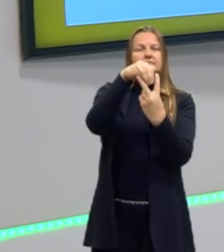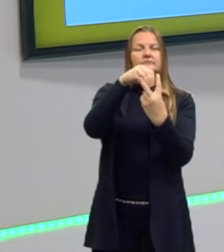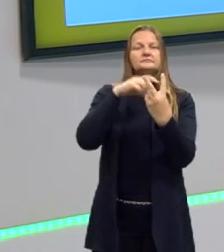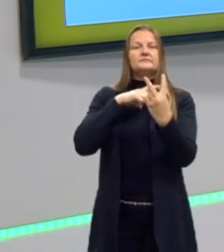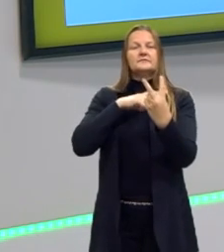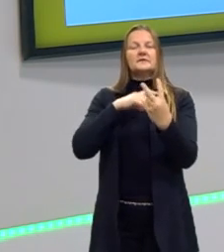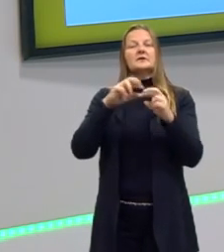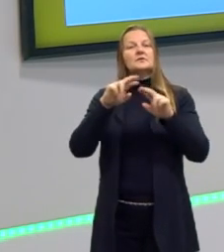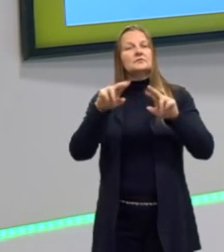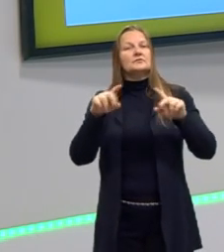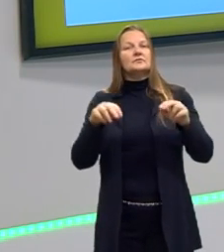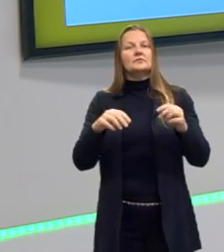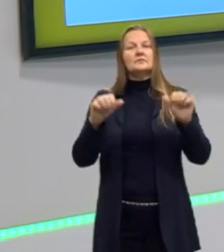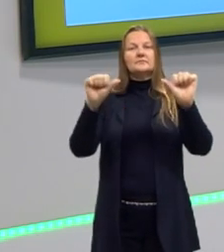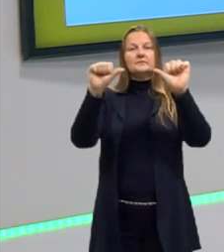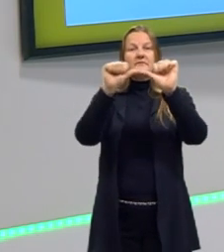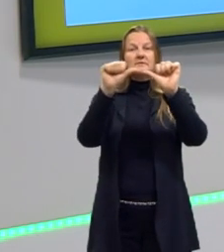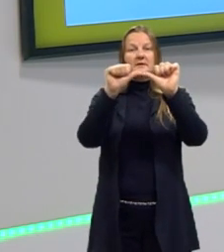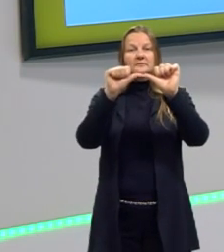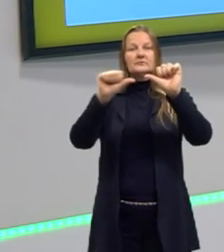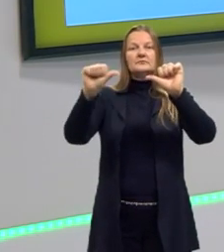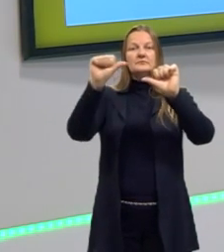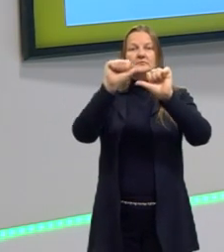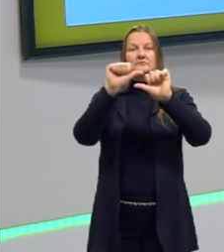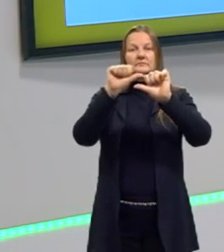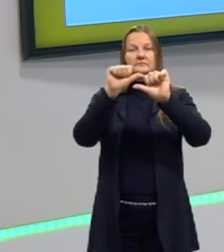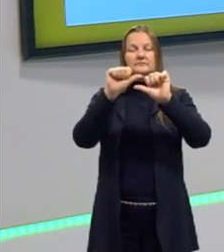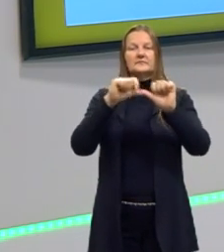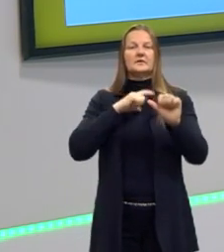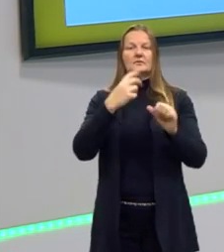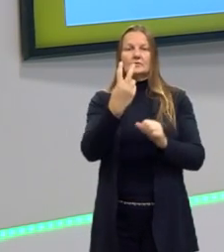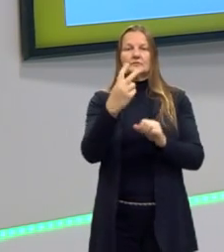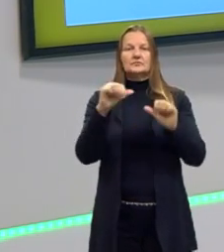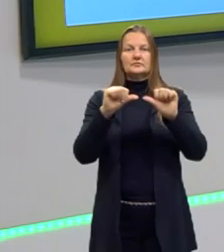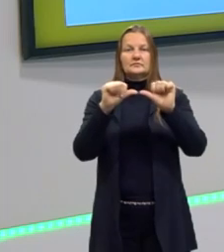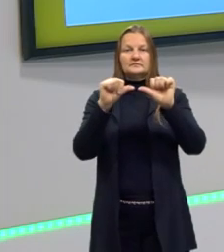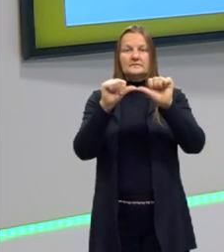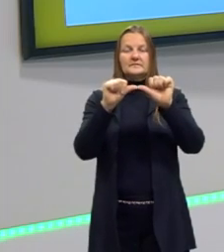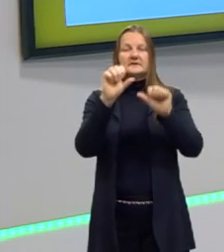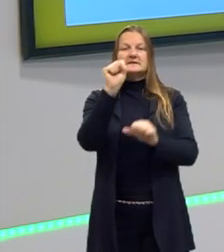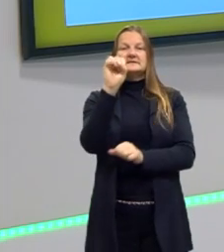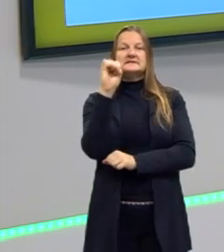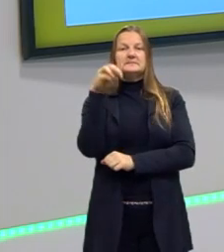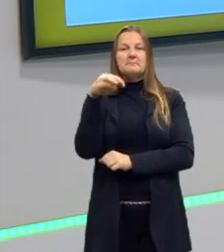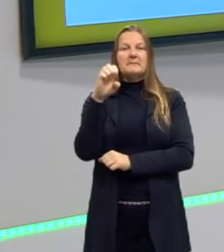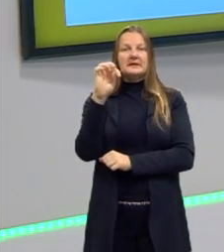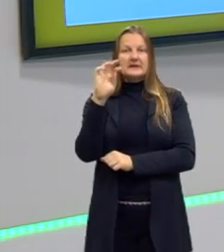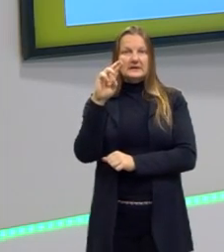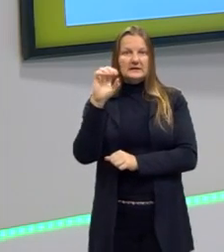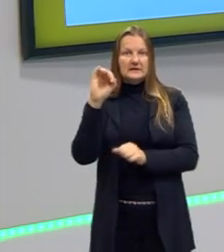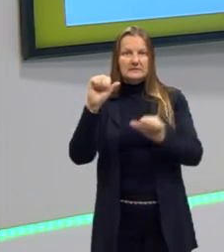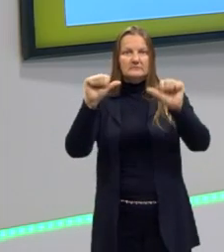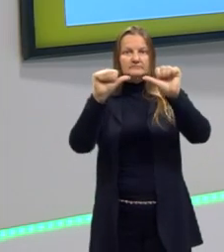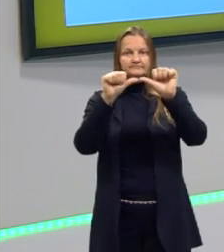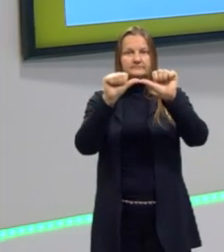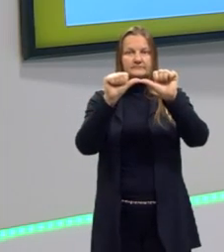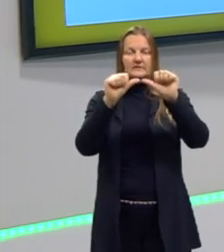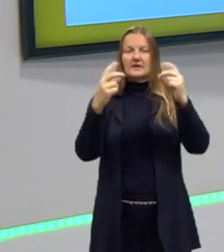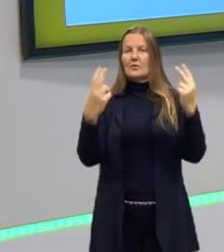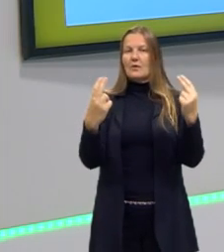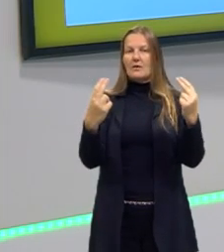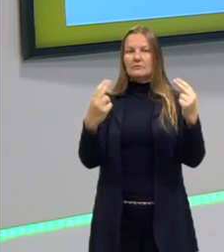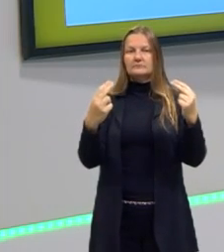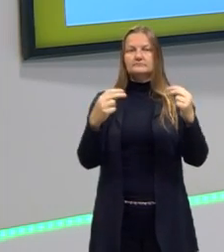ser tanto simétrico quanto assimétrico. O que que seria isso? Ele pode ter tantos esses radicais iguais, né, nesse exemplo